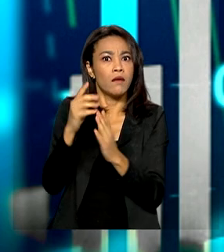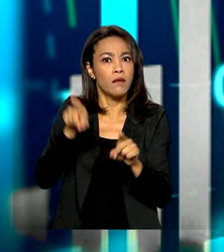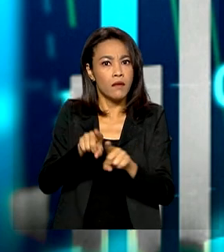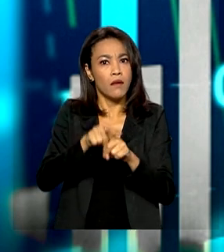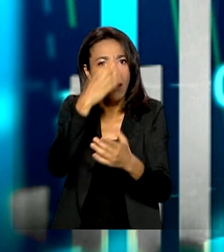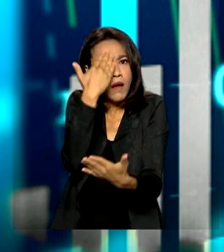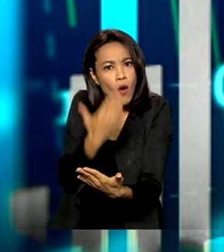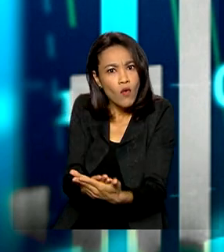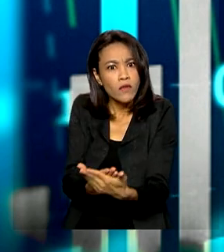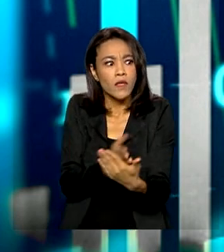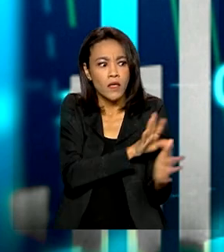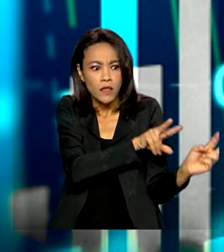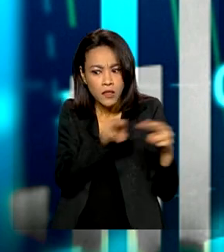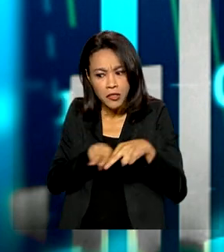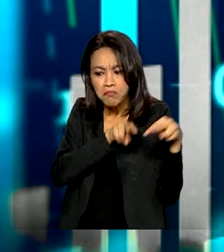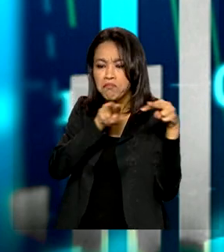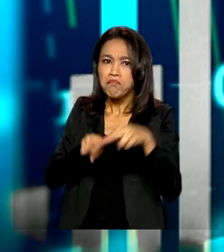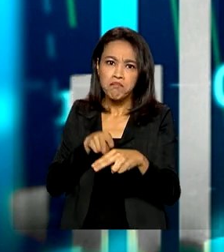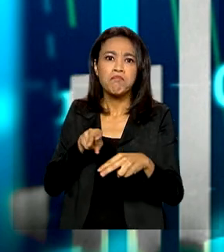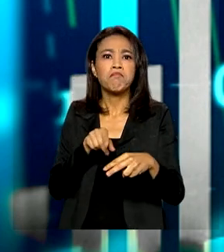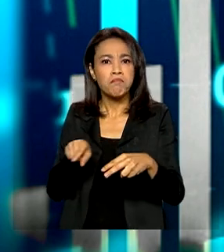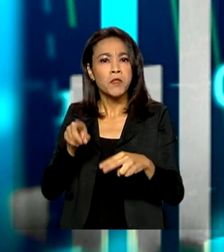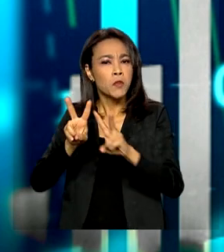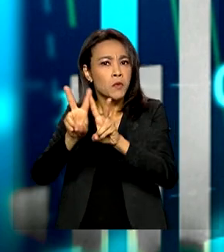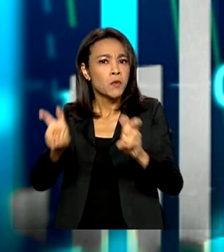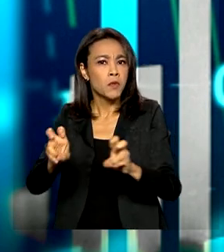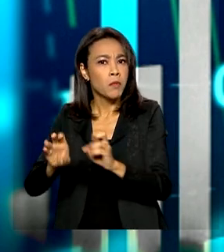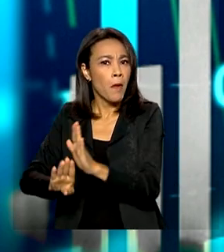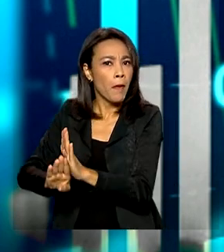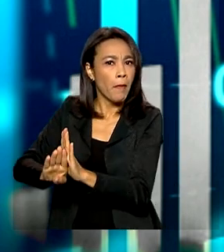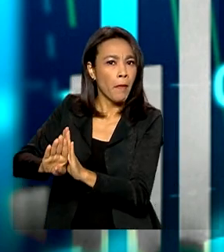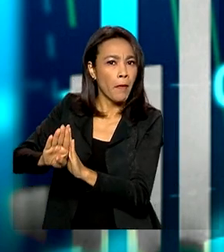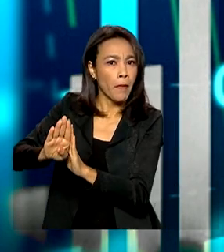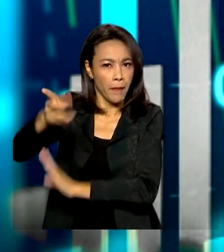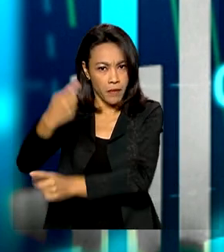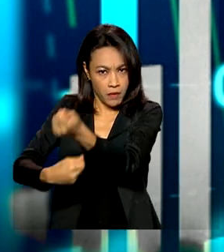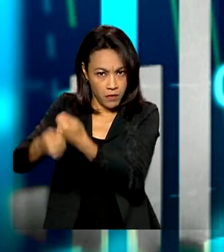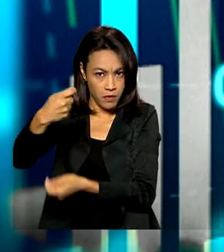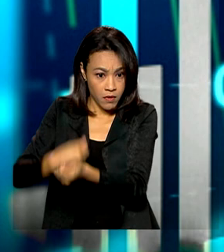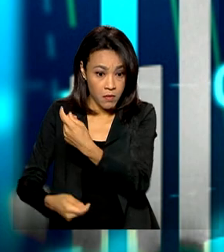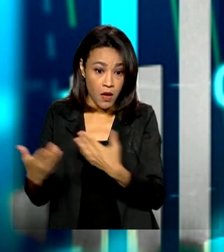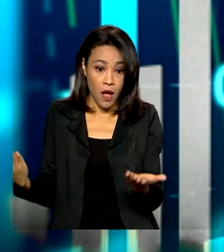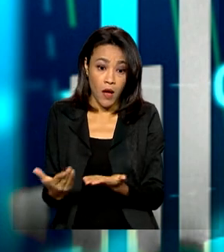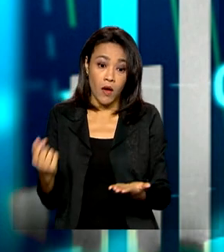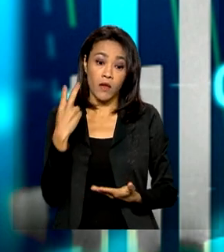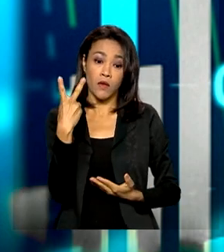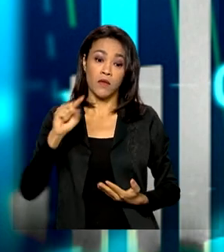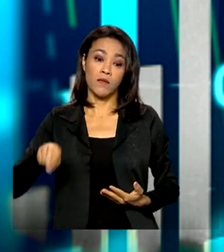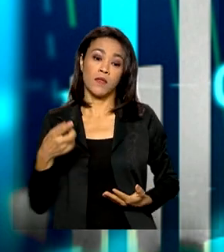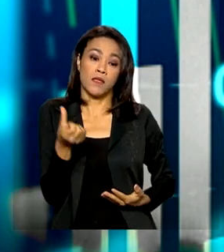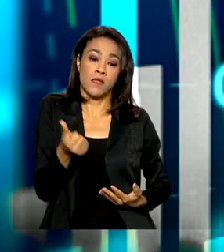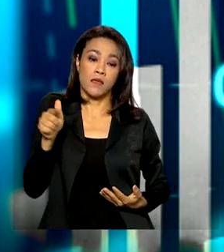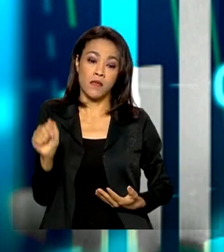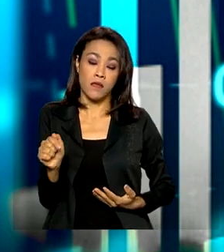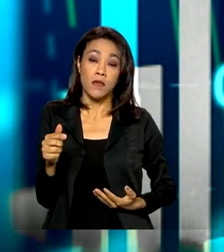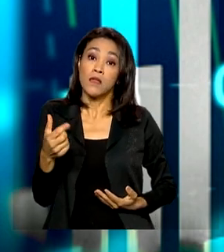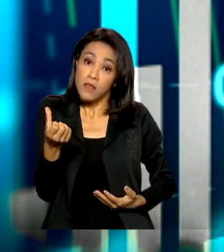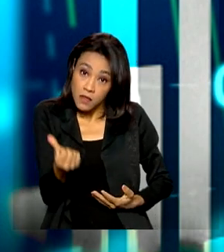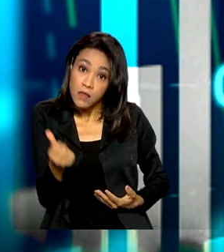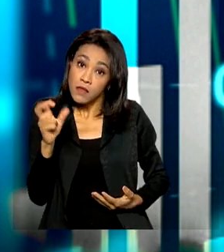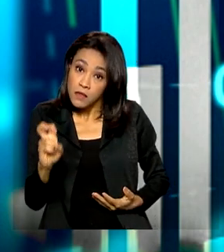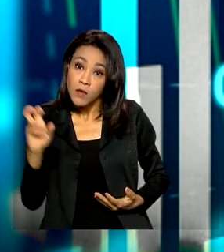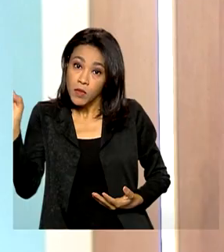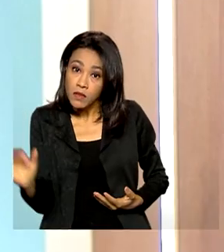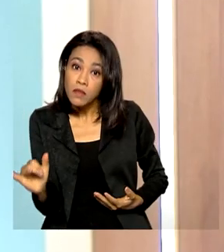mercado em relação ao crescimento econômico, e agora está em 2,67%, um aumento discreto em relação